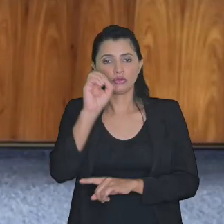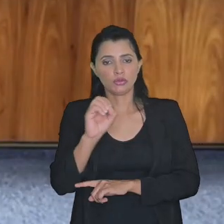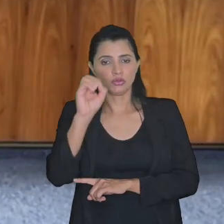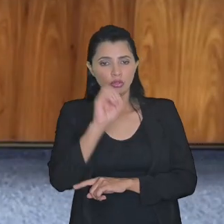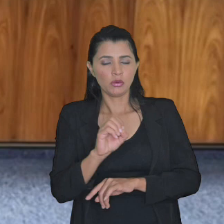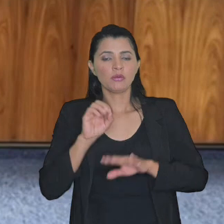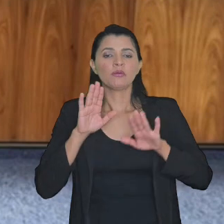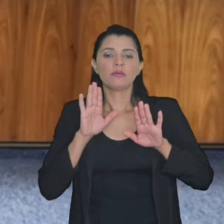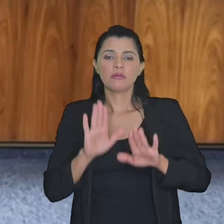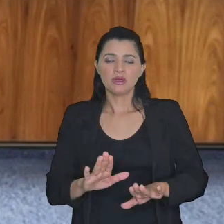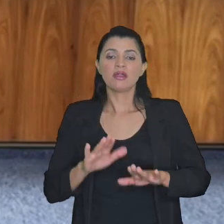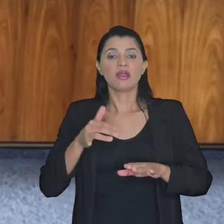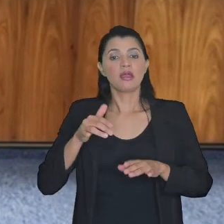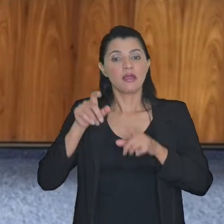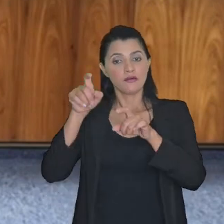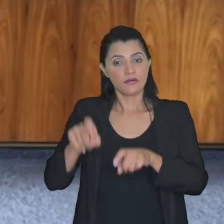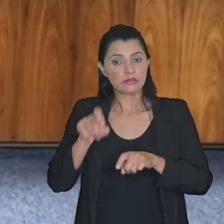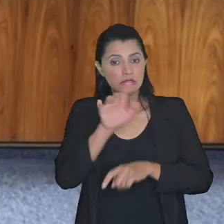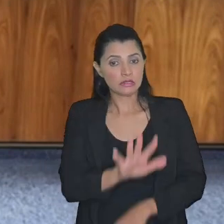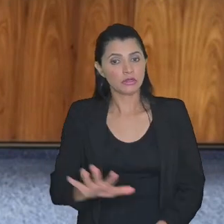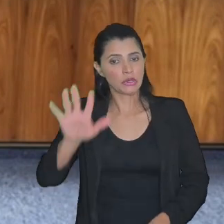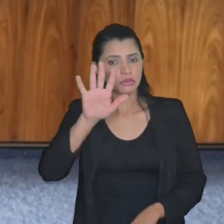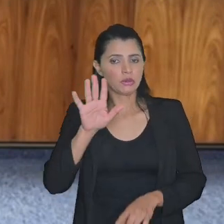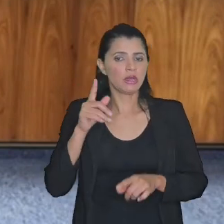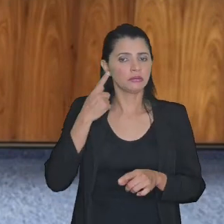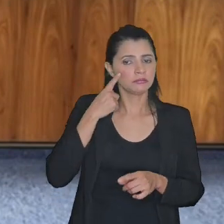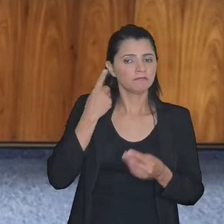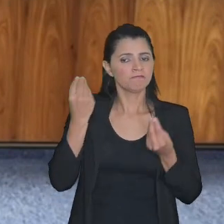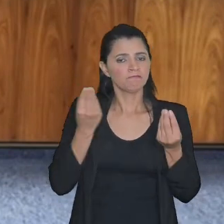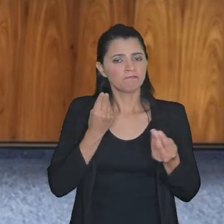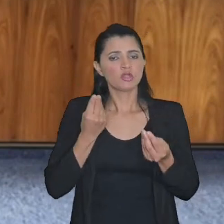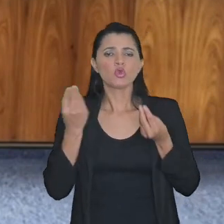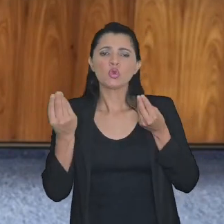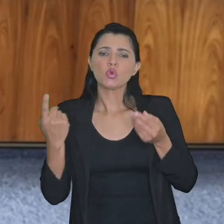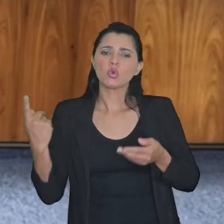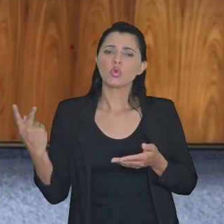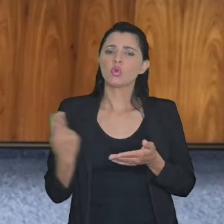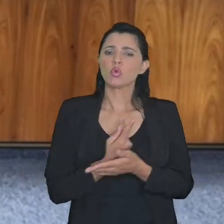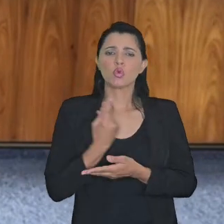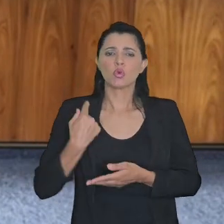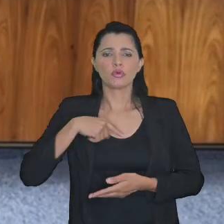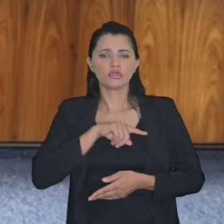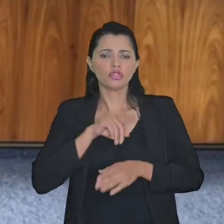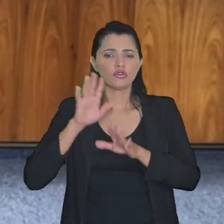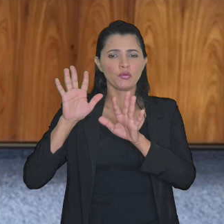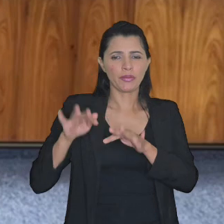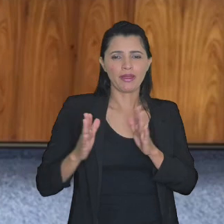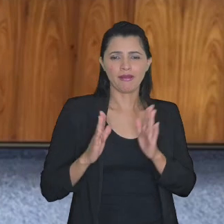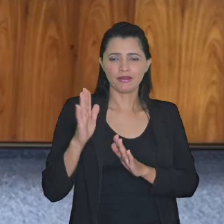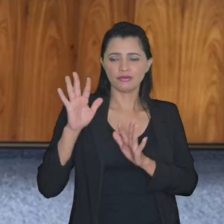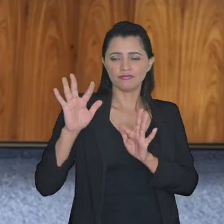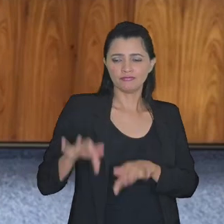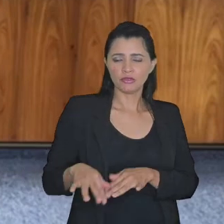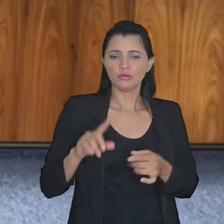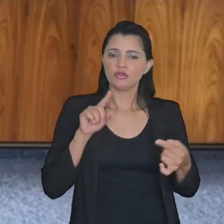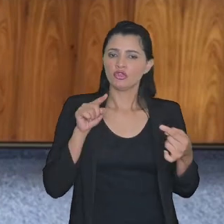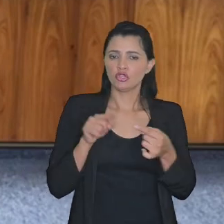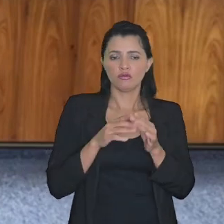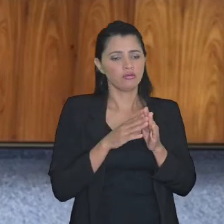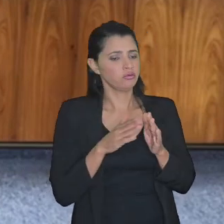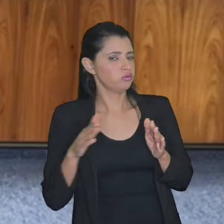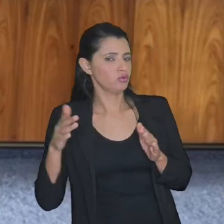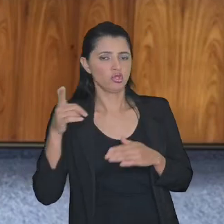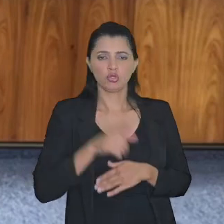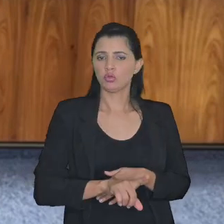mas a Fazenda Nacional cogita sim e pensa como que a gente uma vez encerrado esse prazo o objetivo é não